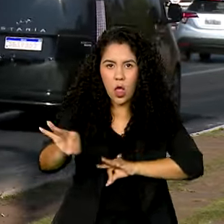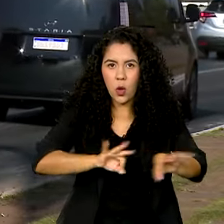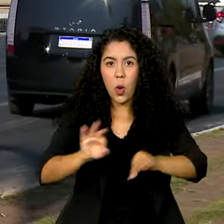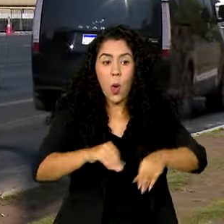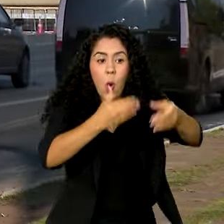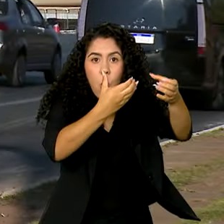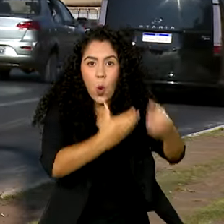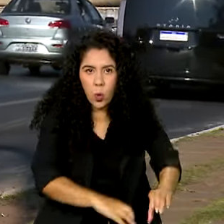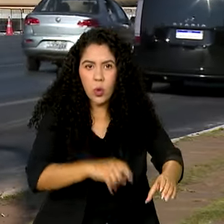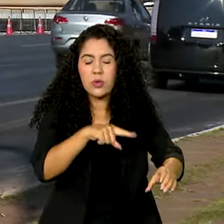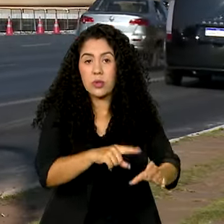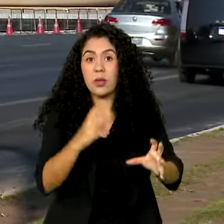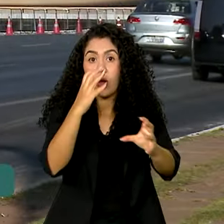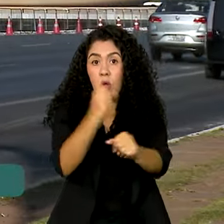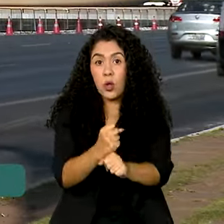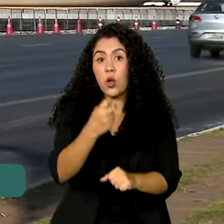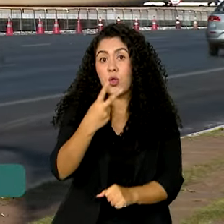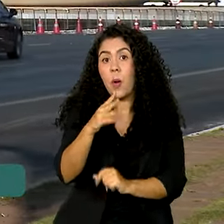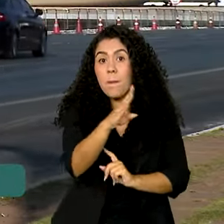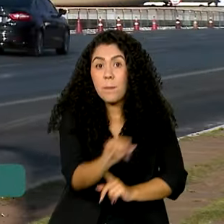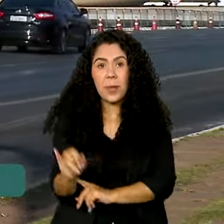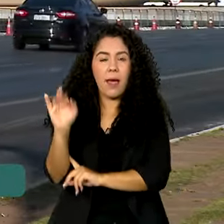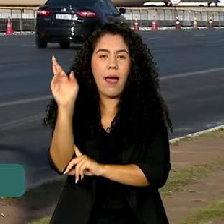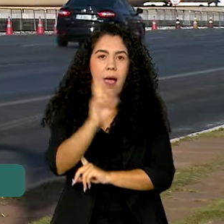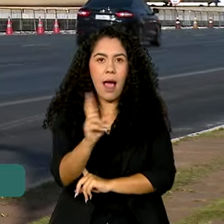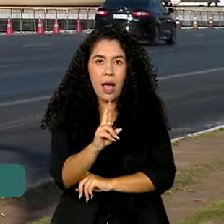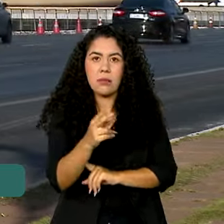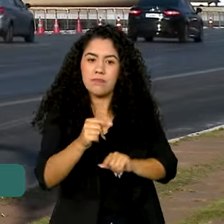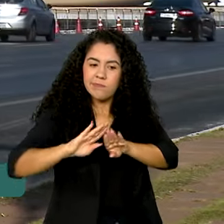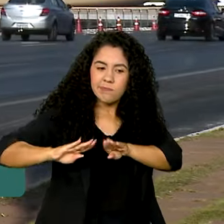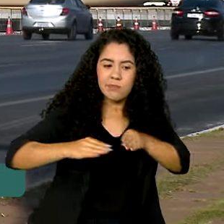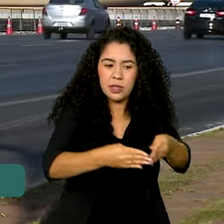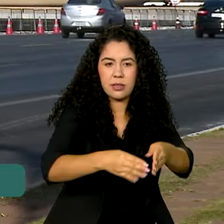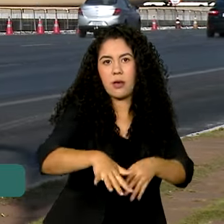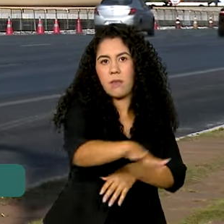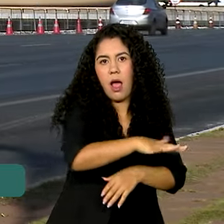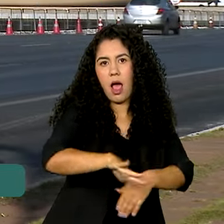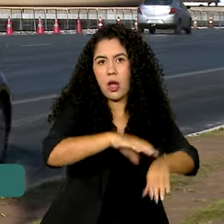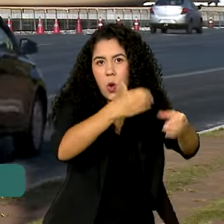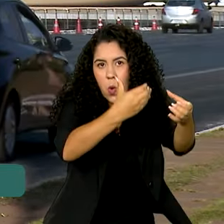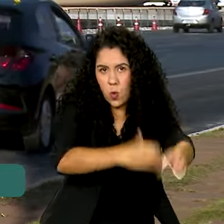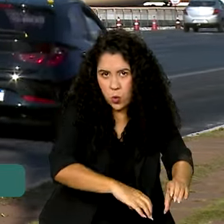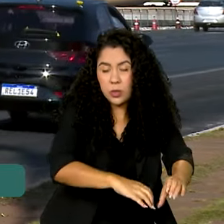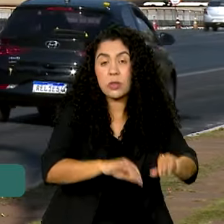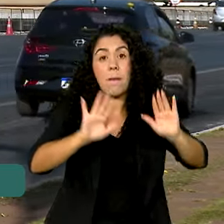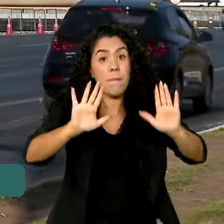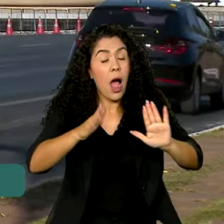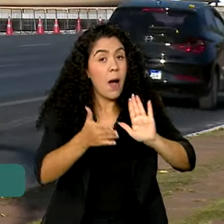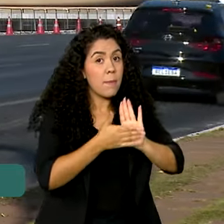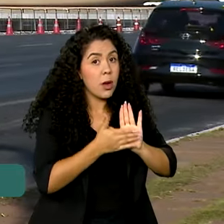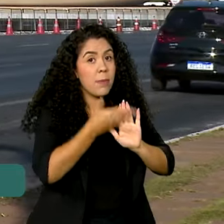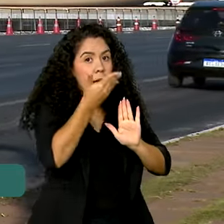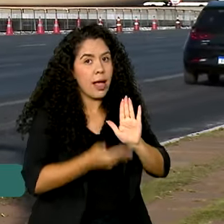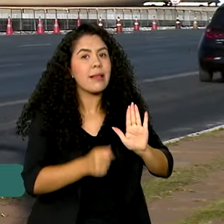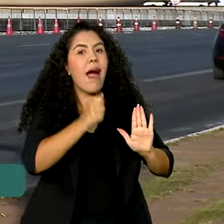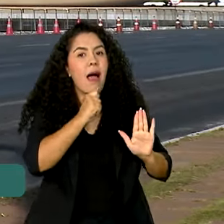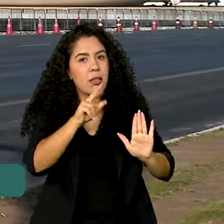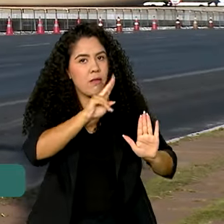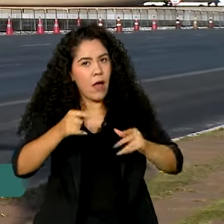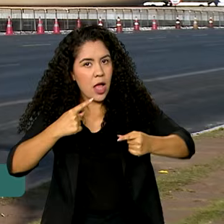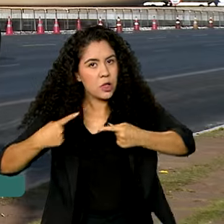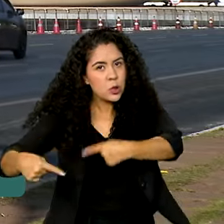Dois bilhões de reais estão reservados para este fim. Agora, a proposta será debatida por